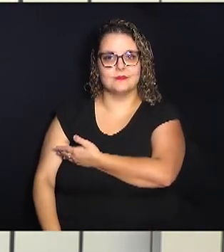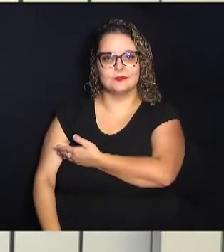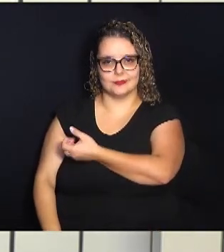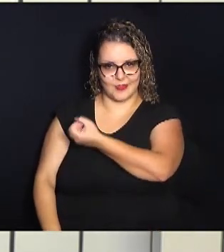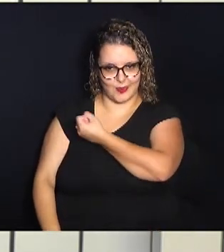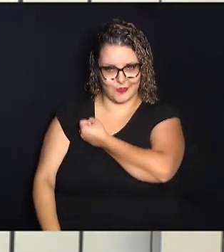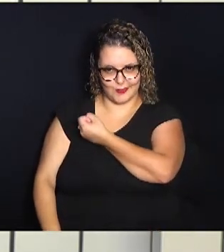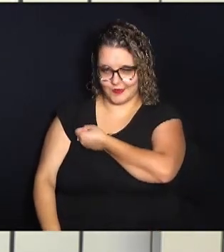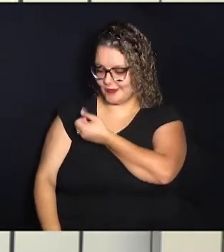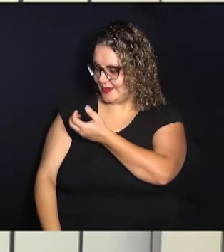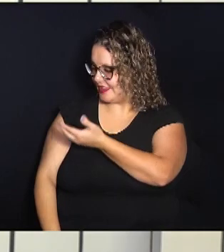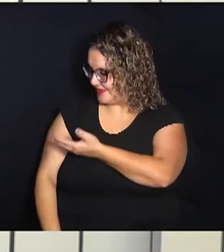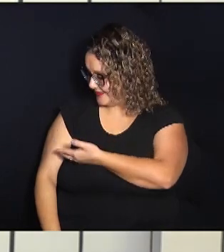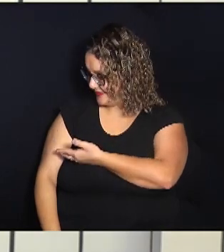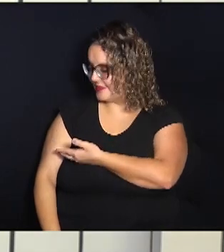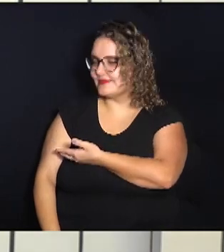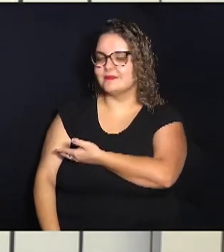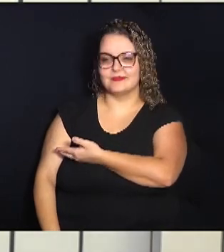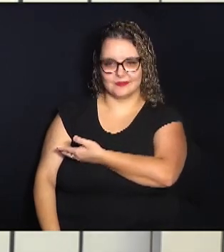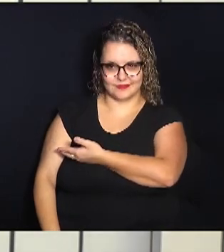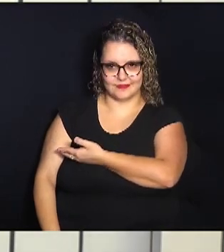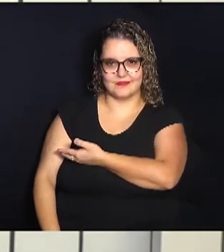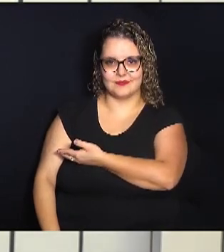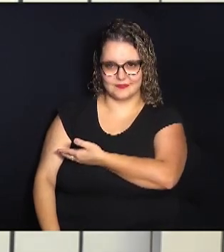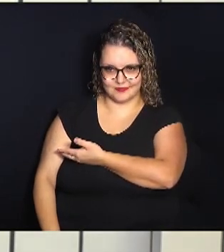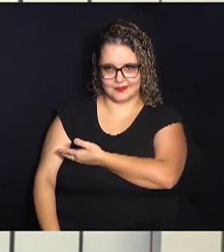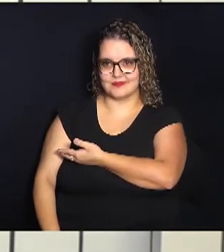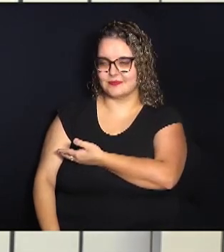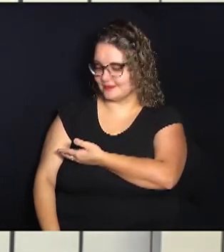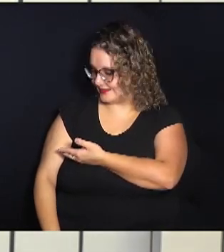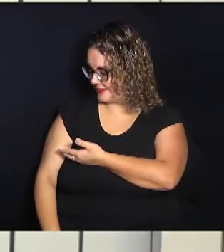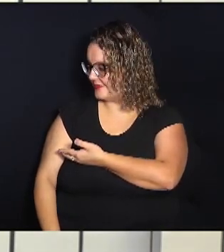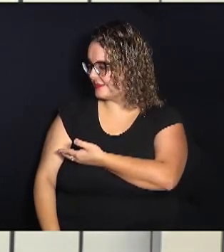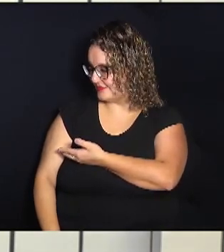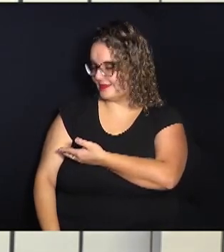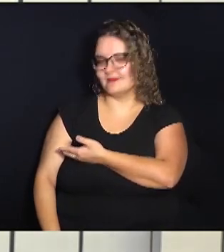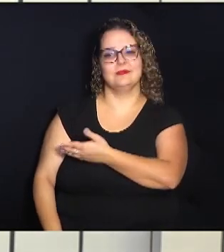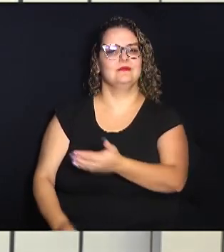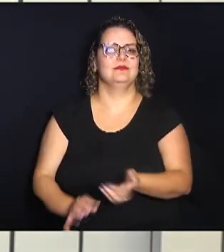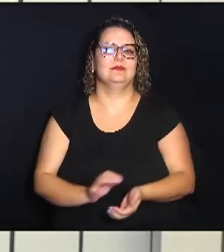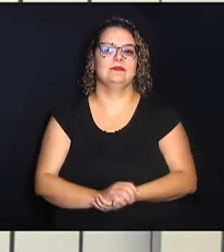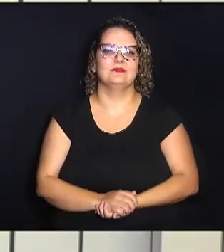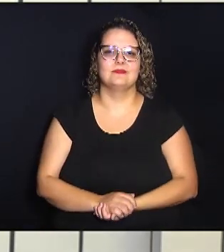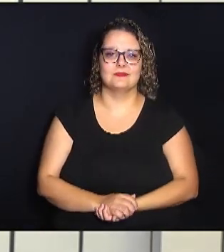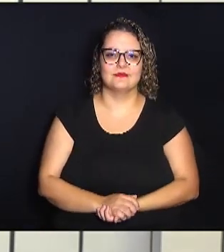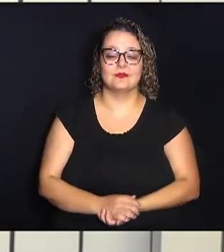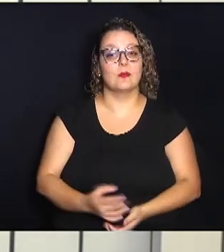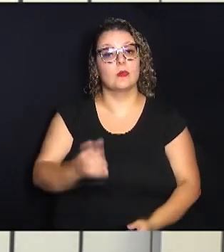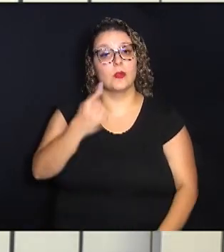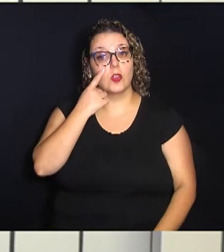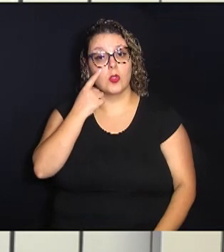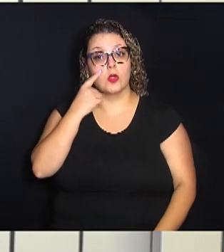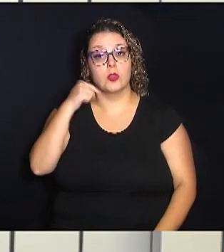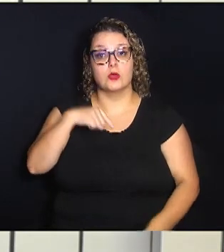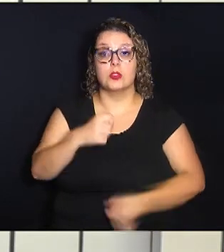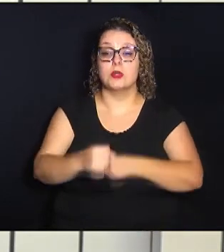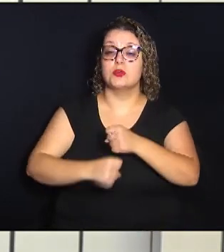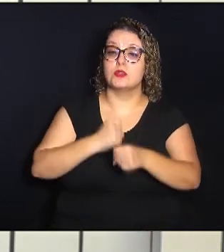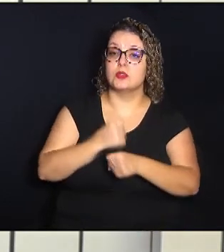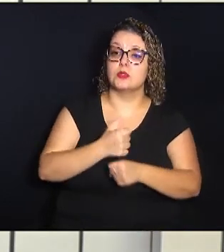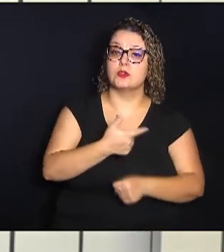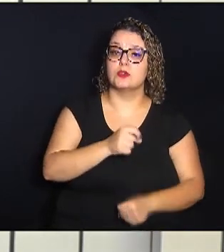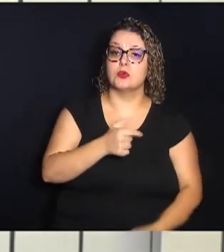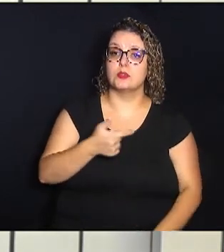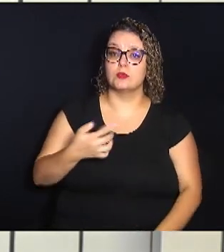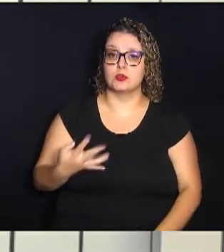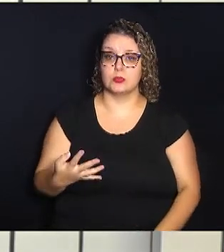2829. O telefone também está aqui embaixo da sua tela. E olha só, neste ano de 2024,